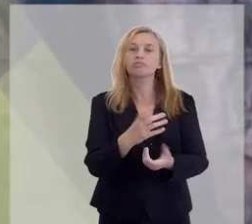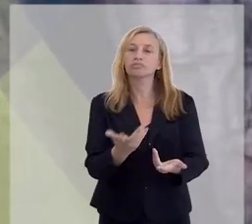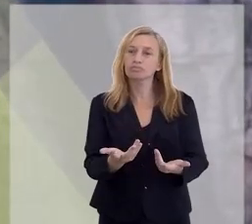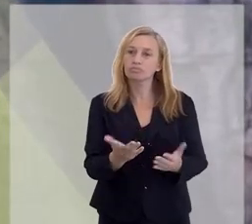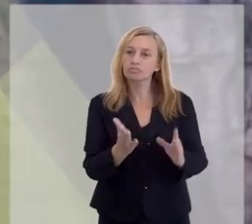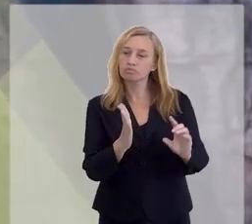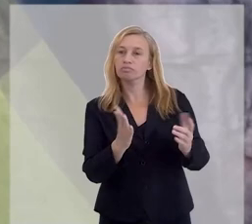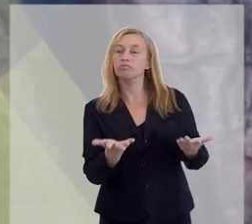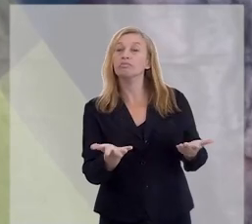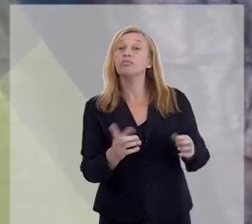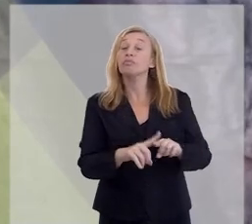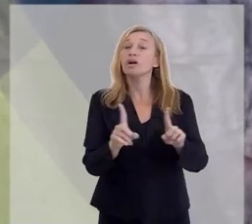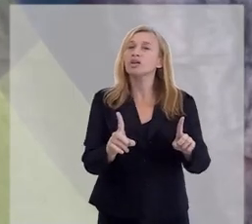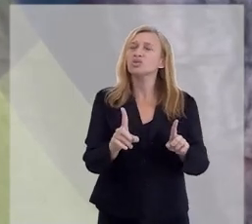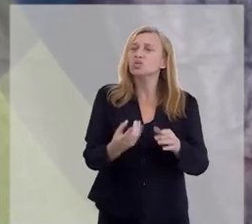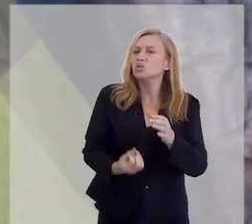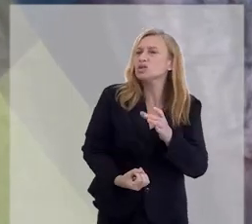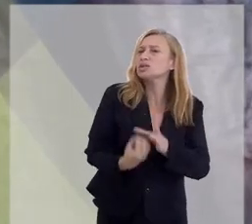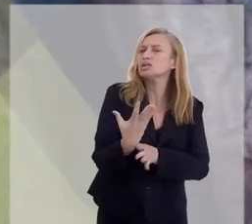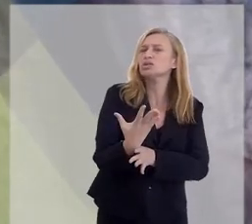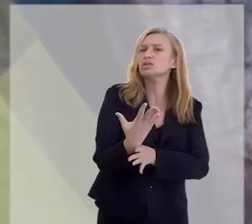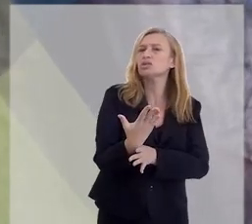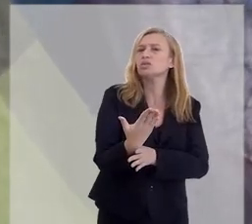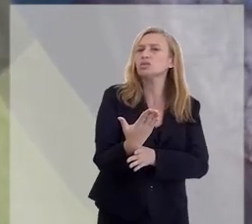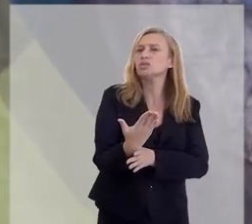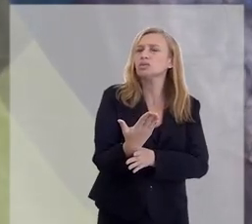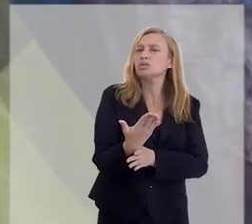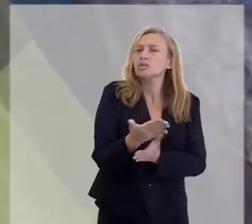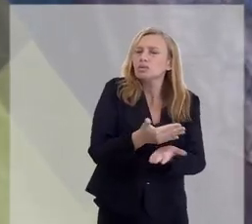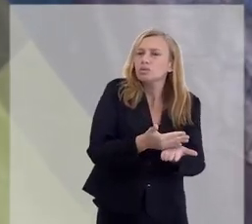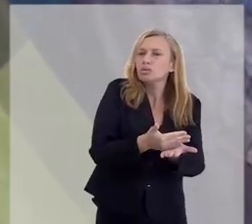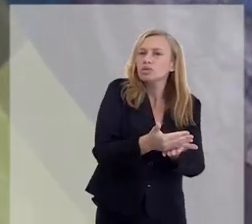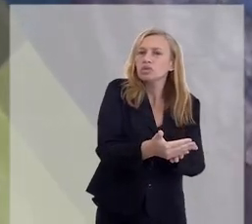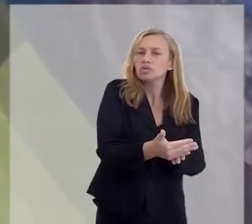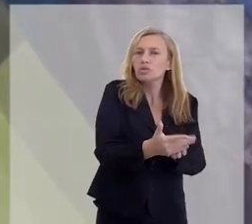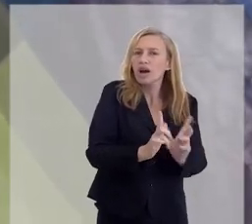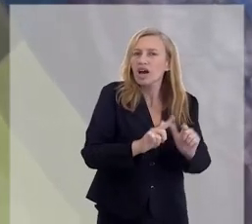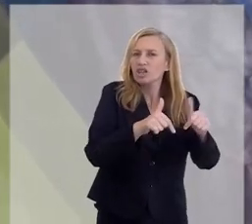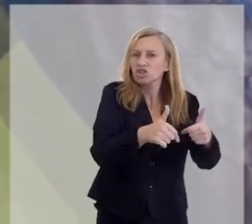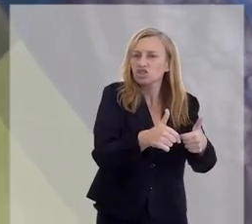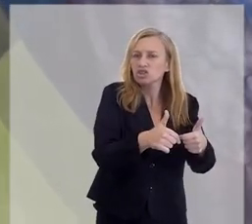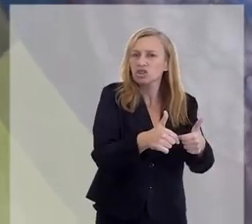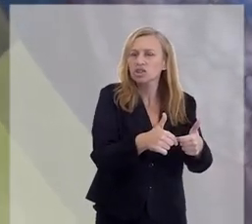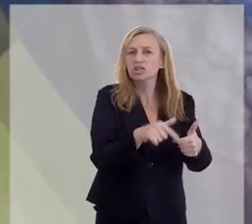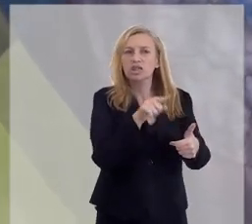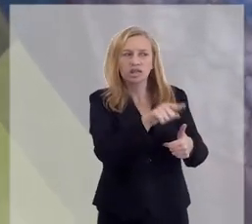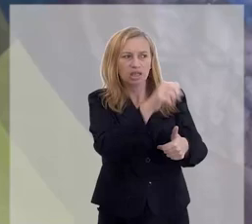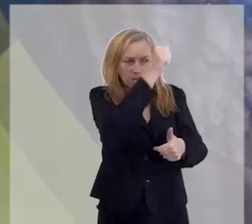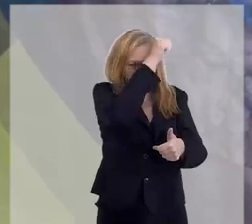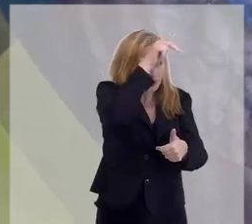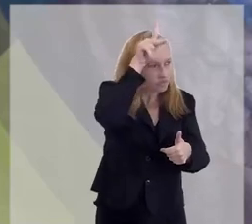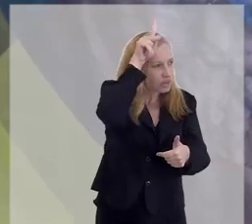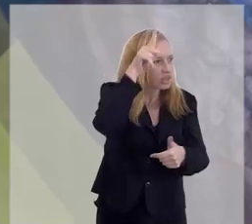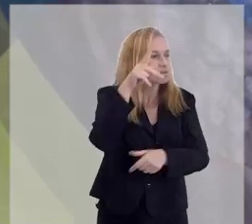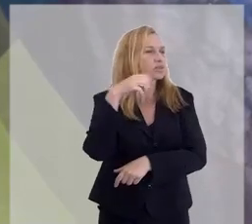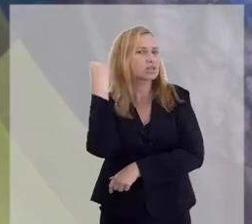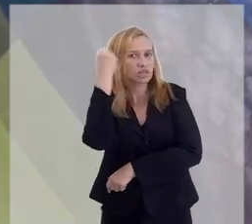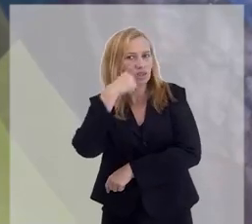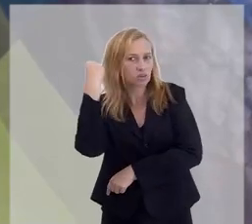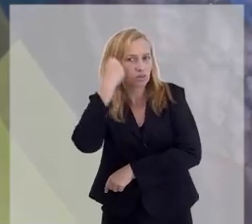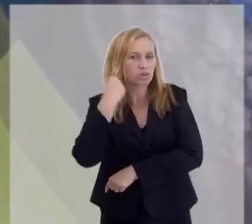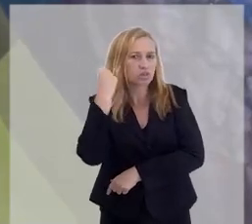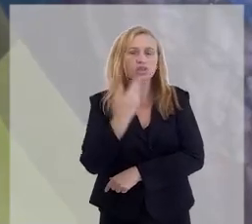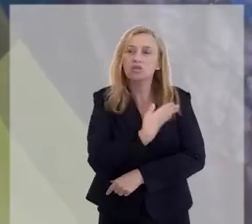começou a criar adeptos naqueles que governavam também, prefeitos, senadores.